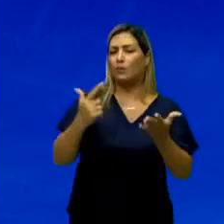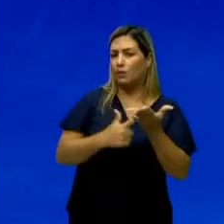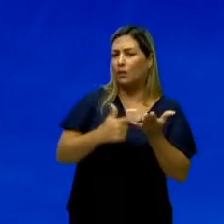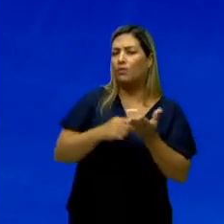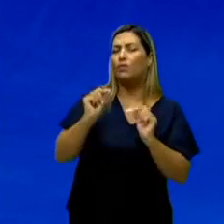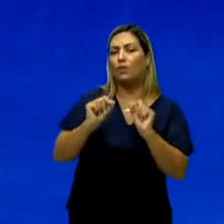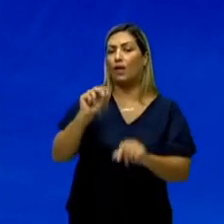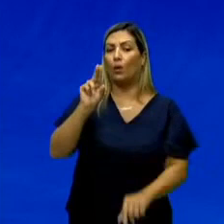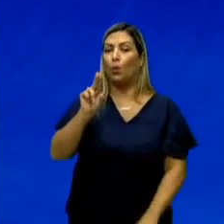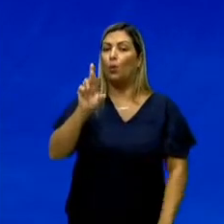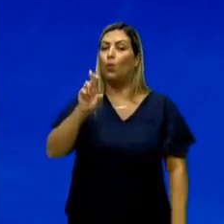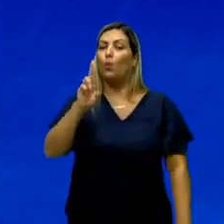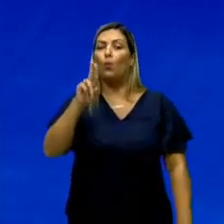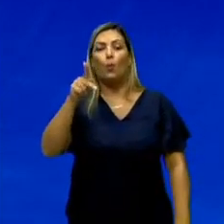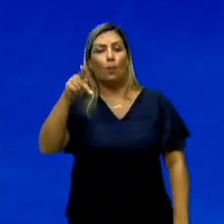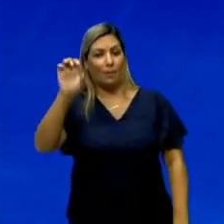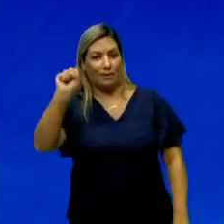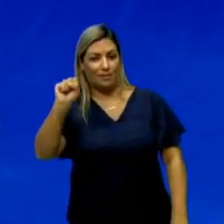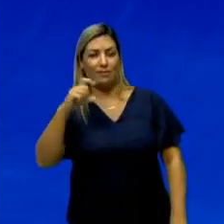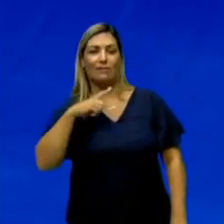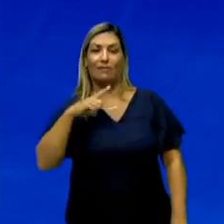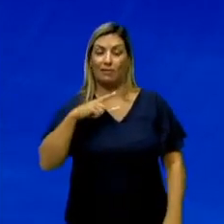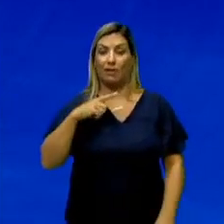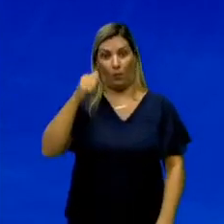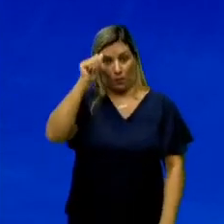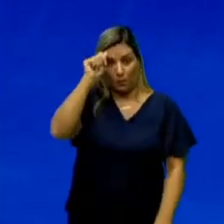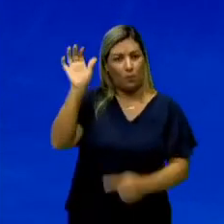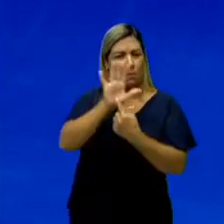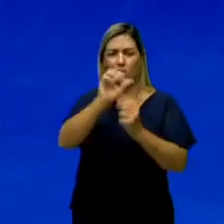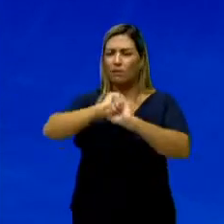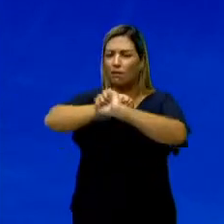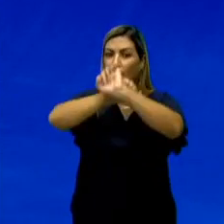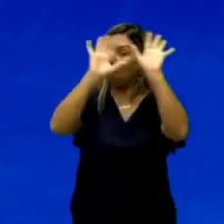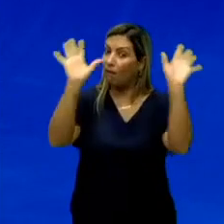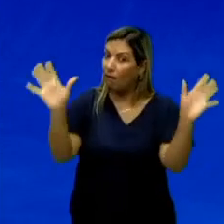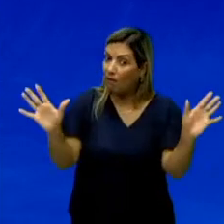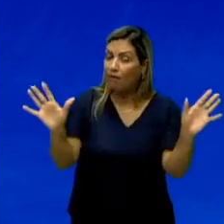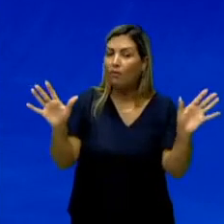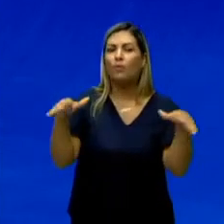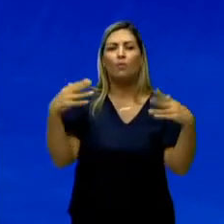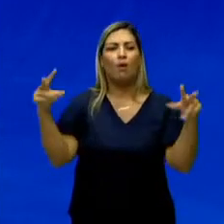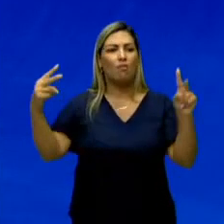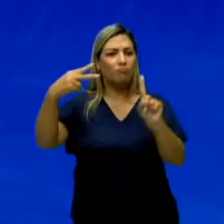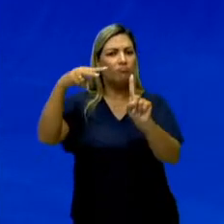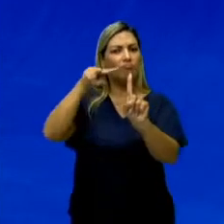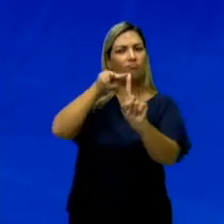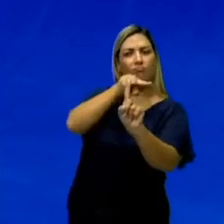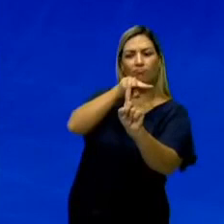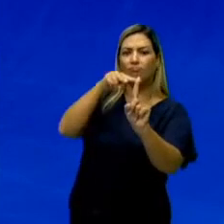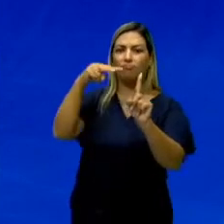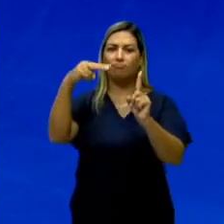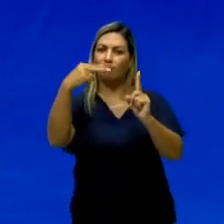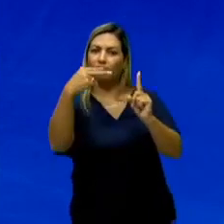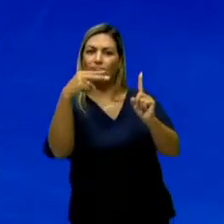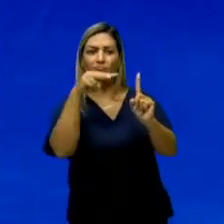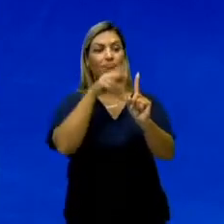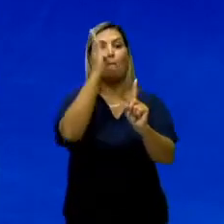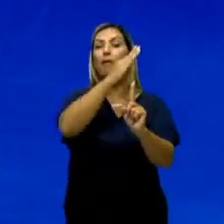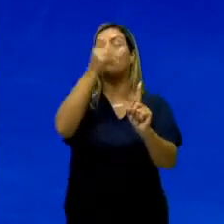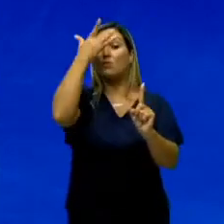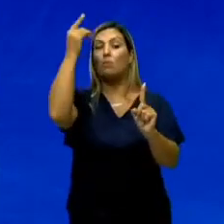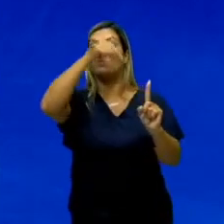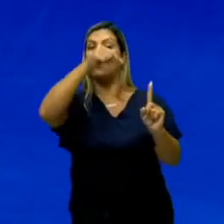o Monteiro Lobato vai mostrar claramente para nós qual a visão que as pessoas têm do